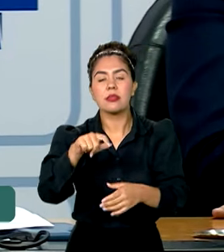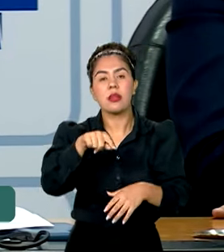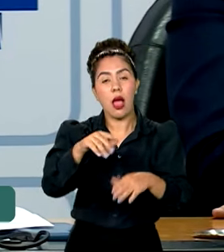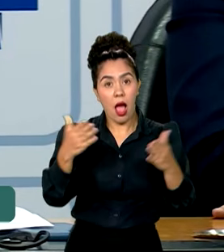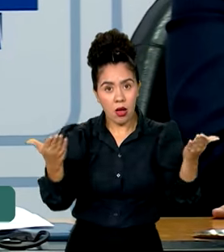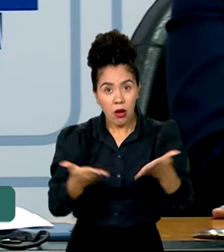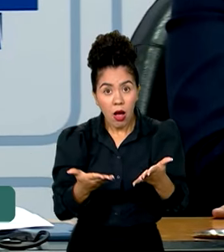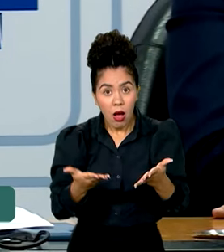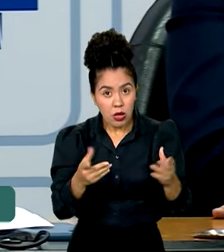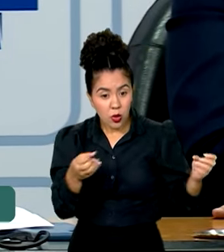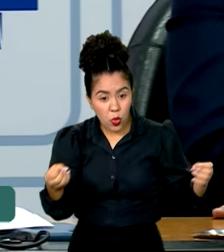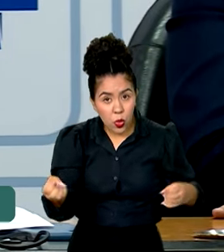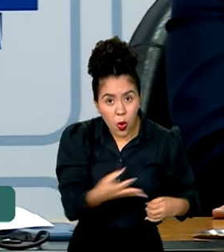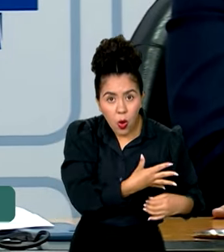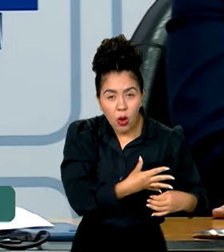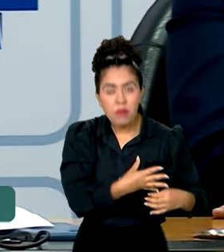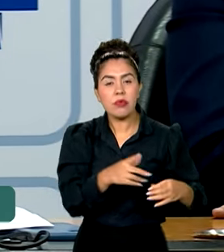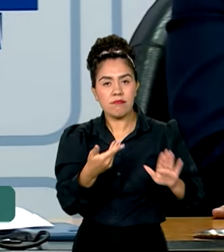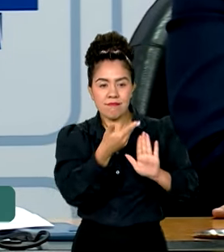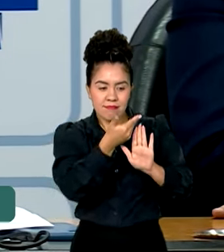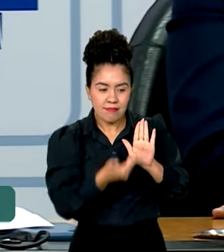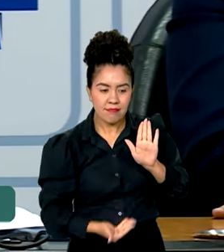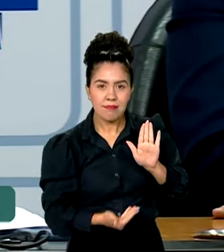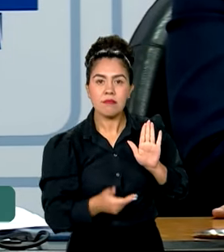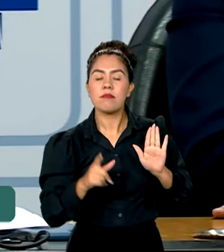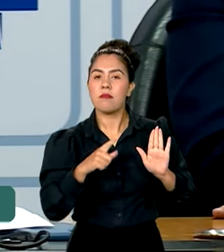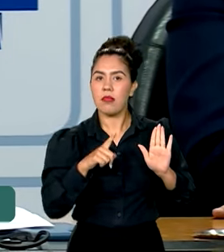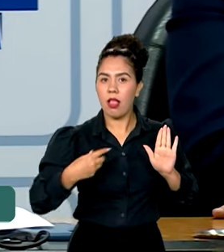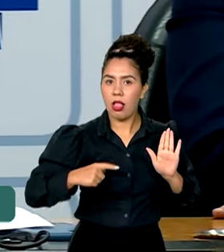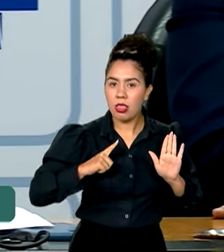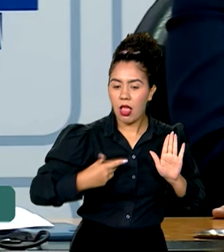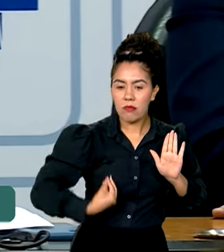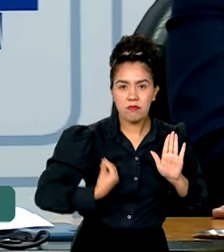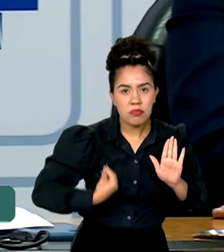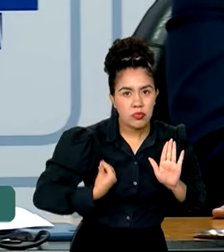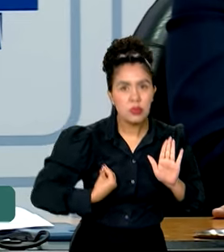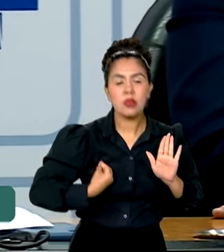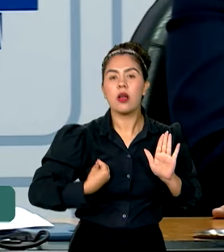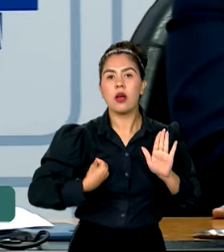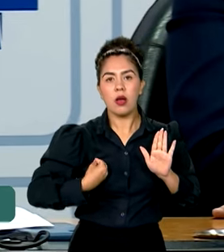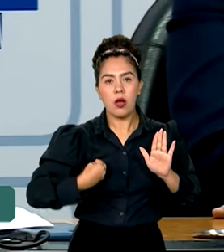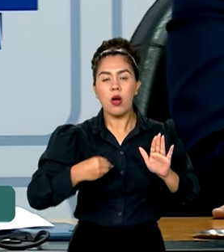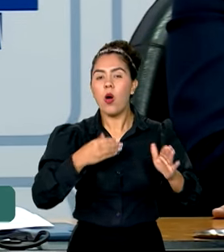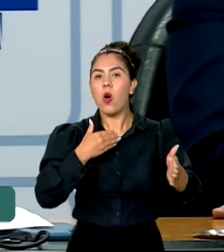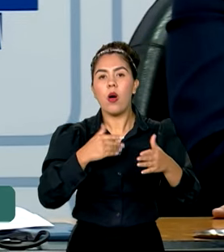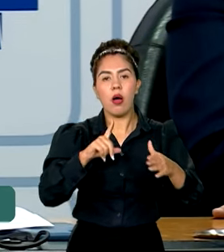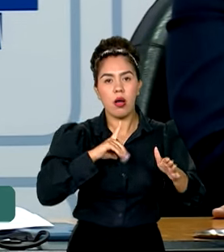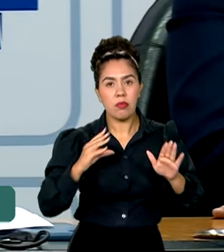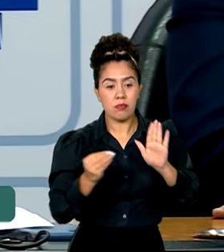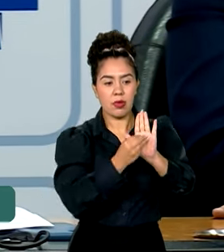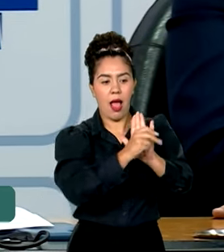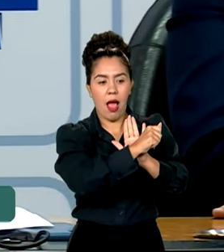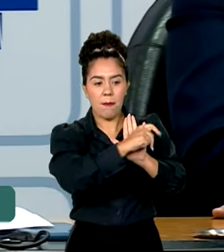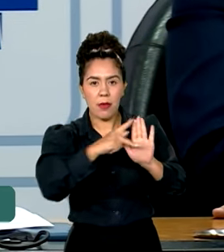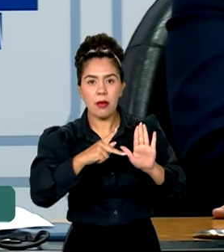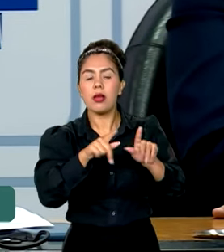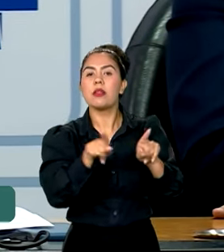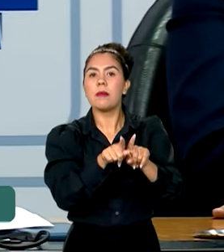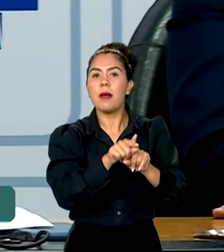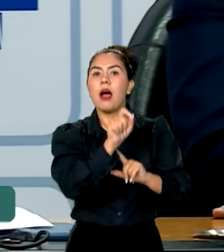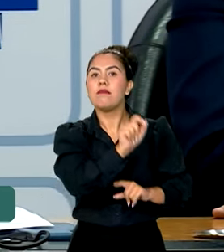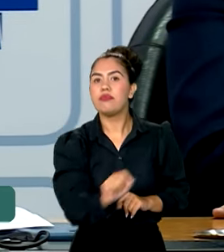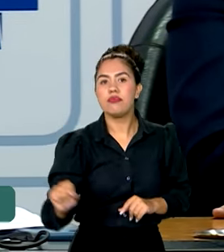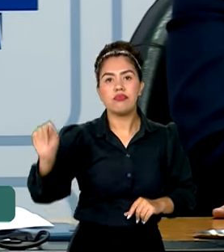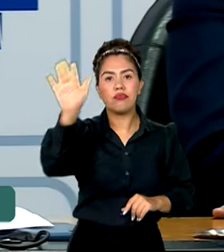feito, esse prontuário passa a estar disponível em qualquer ponto da rede, em todo o Brasil, no contexto